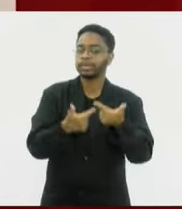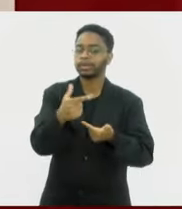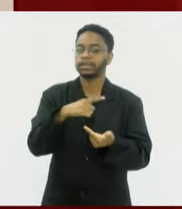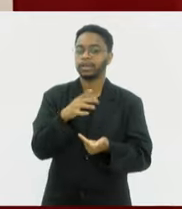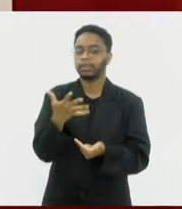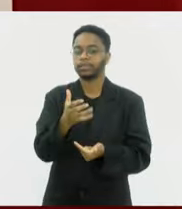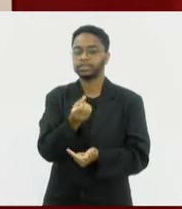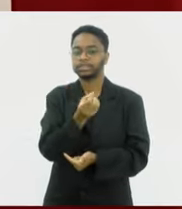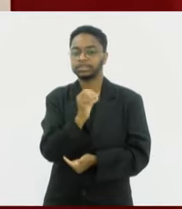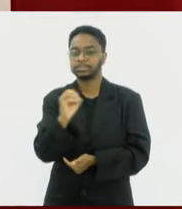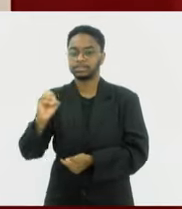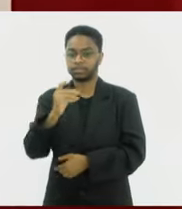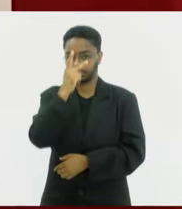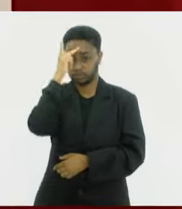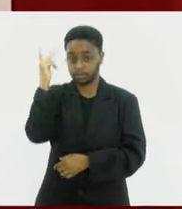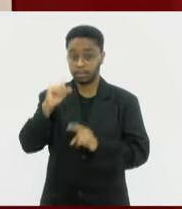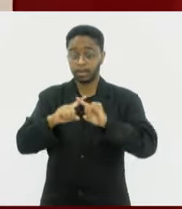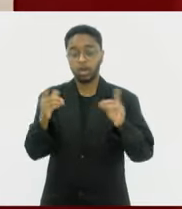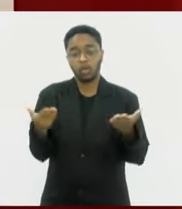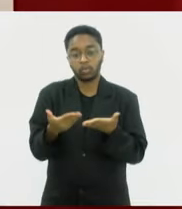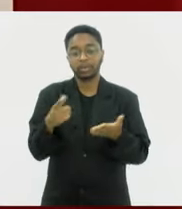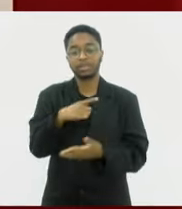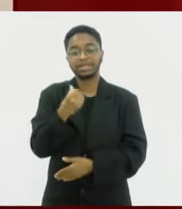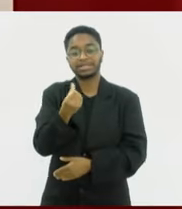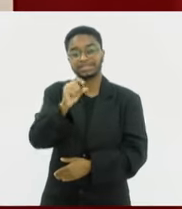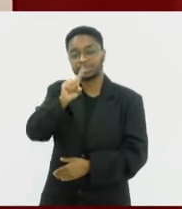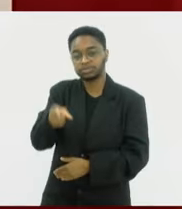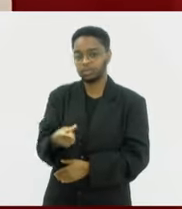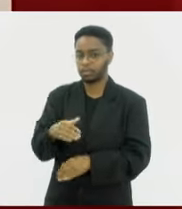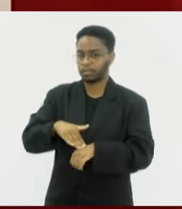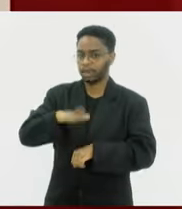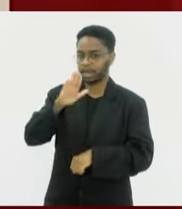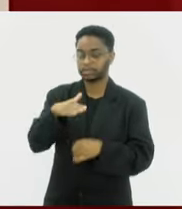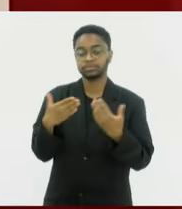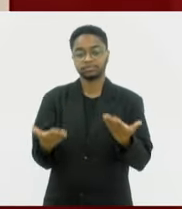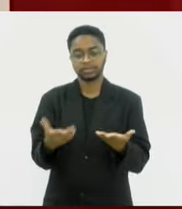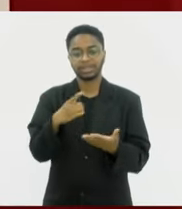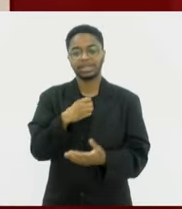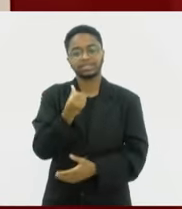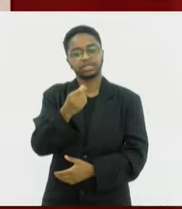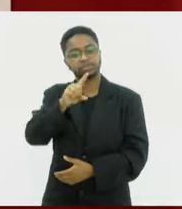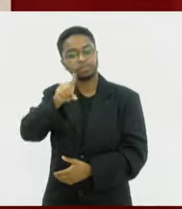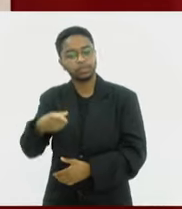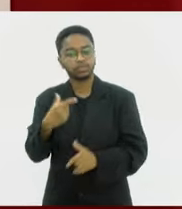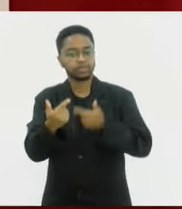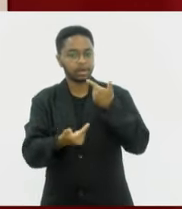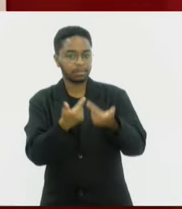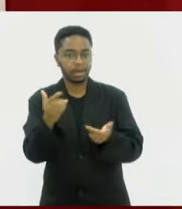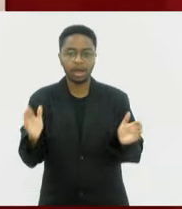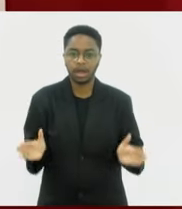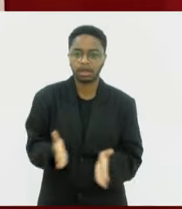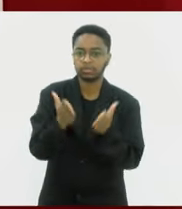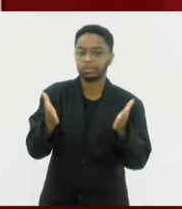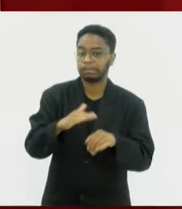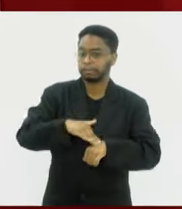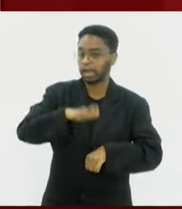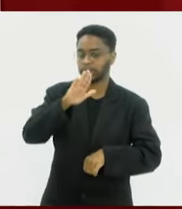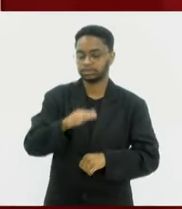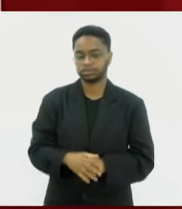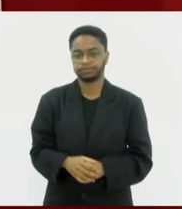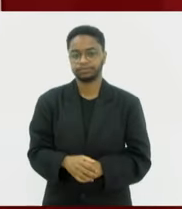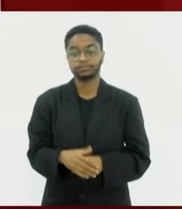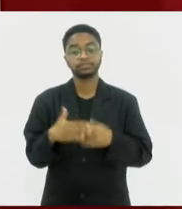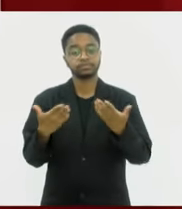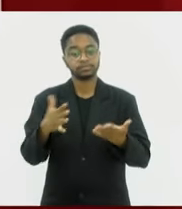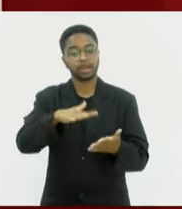trabalhadores e hoje já passa de 6 mil. São 6 mil empregos, mais de 6 mil empregos. Então, essa